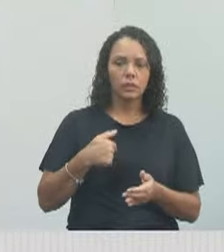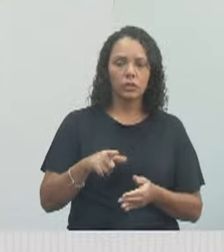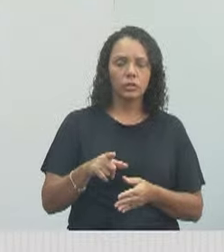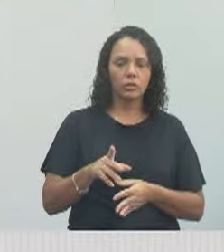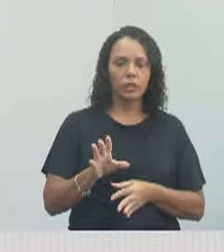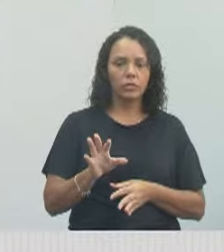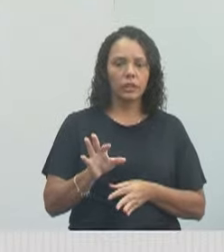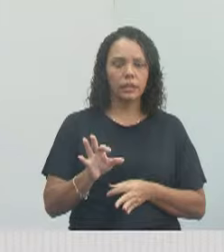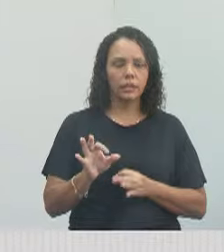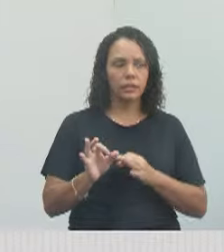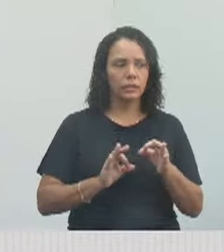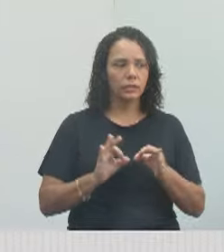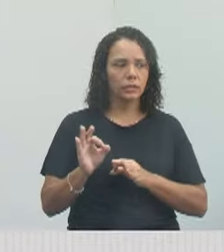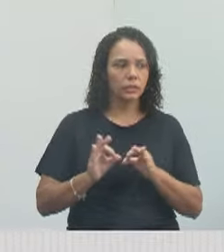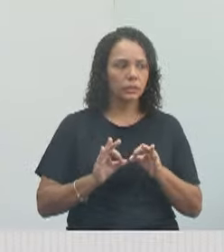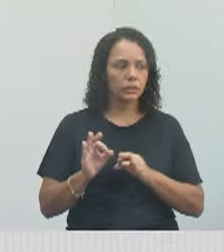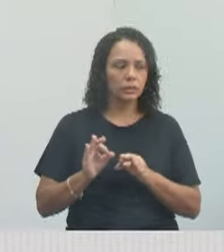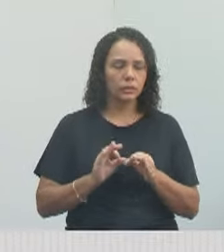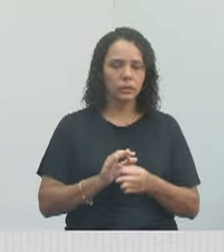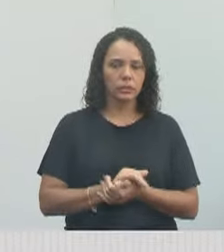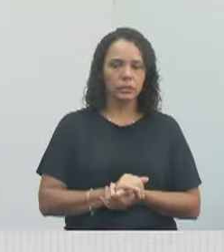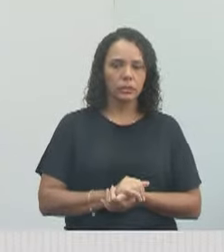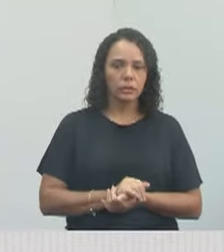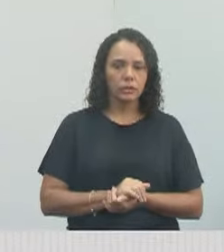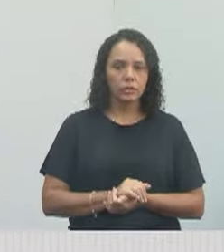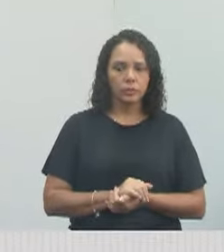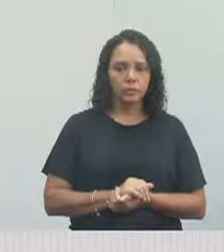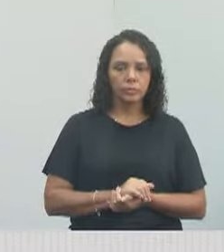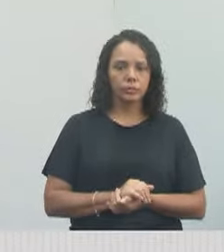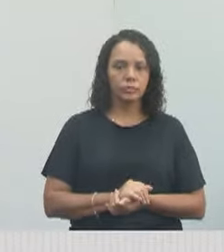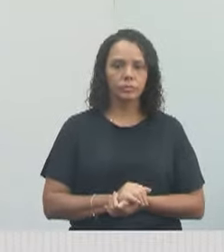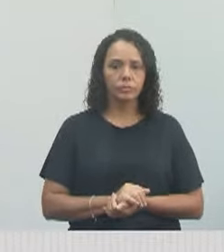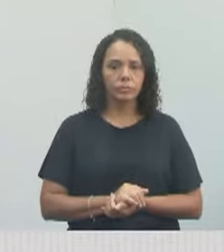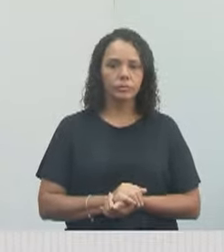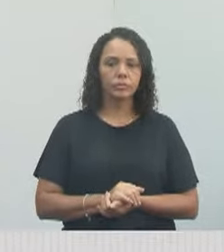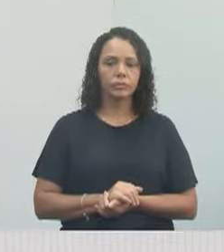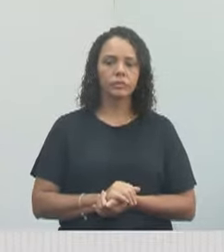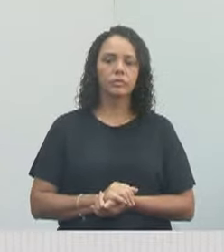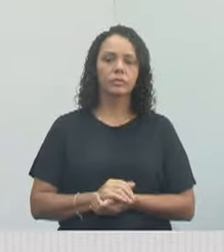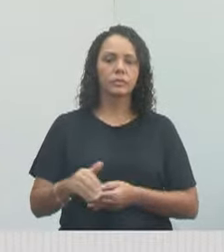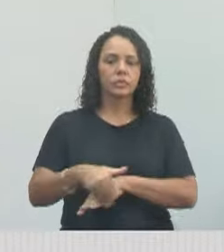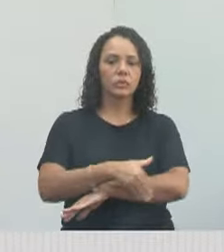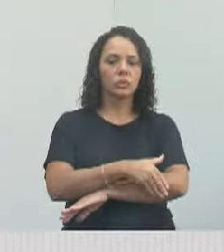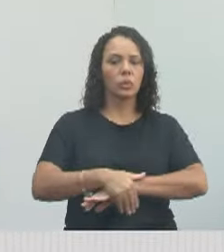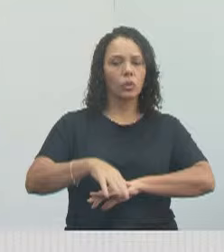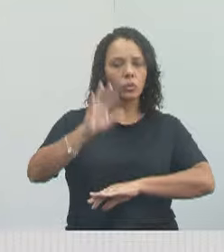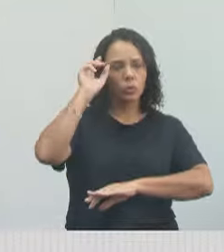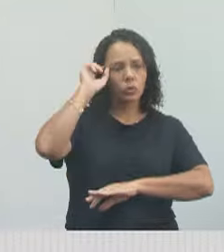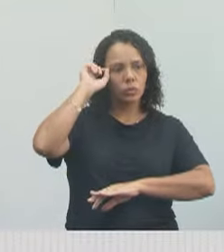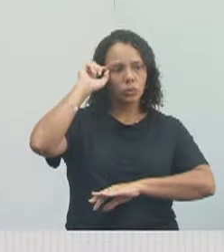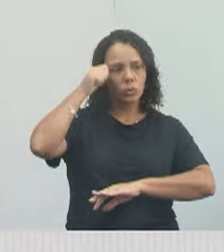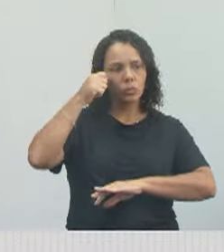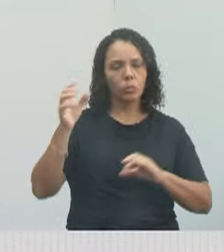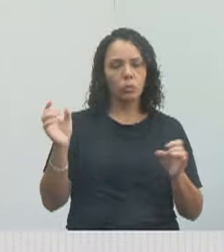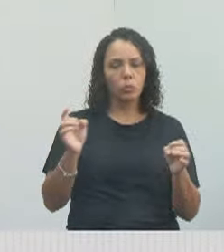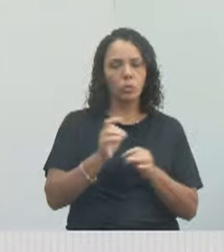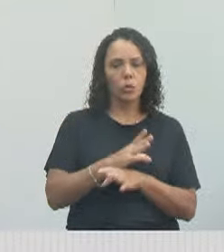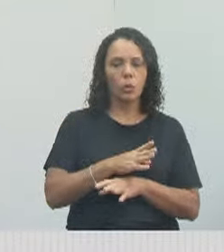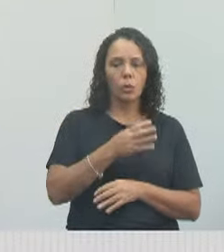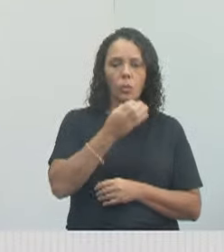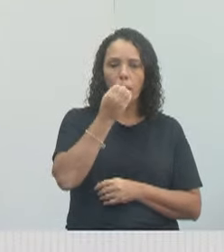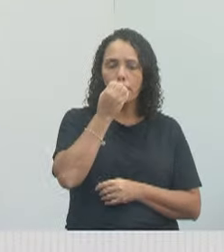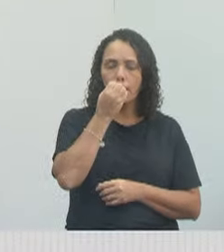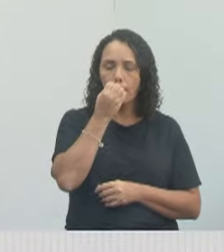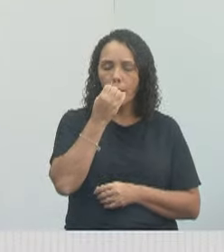gente. Pode pôr outra foto? Foi feito o asfalto, ficou muito bom, quero agradecer